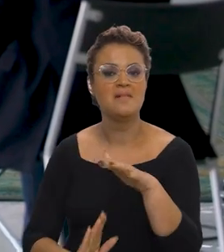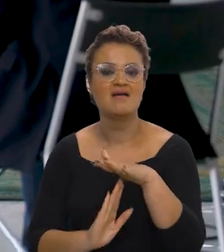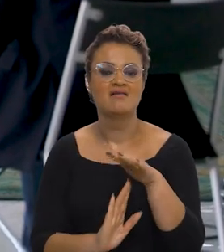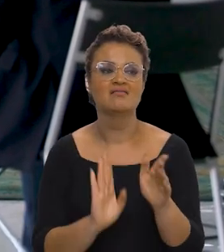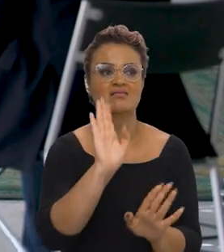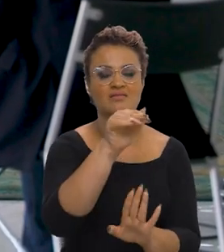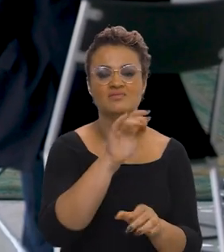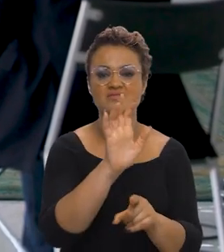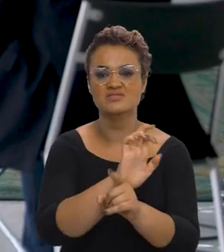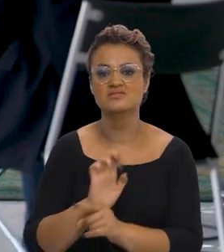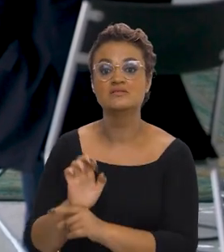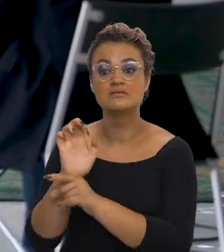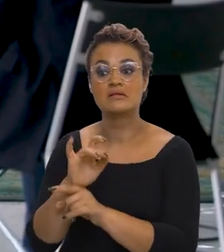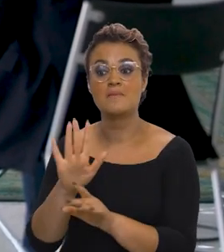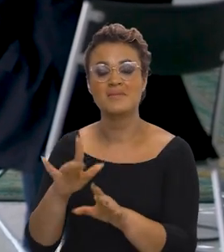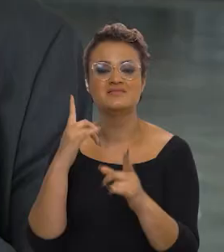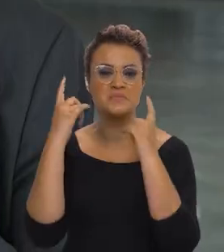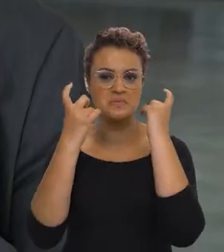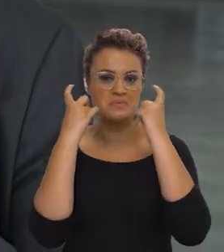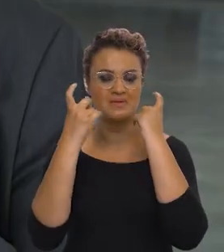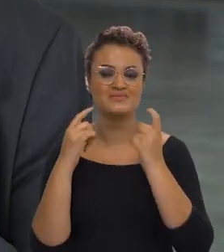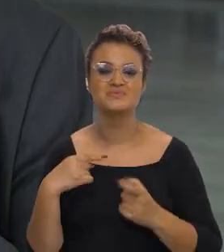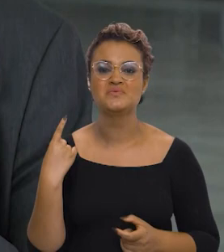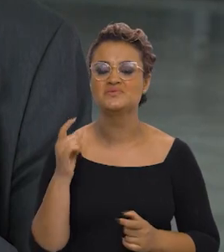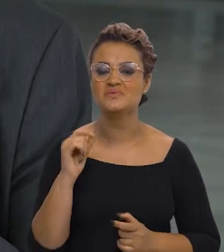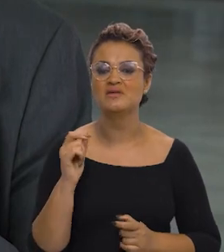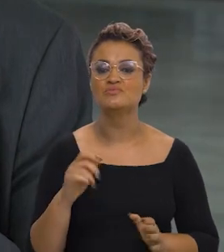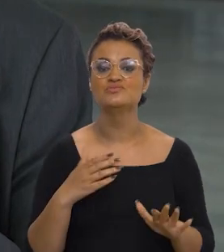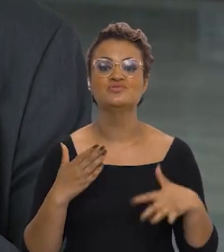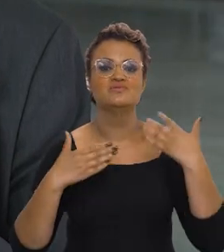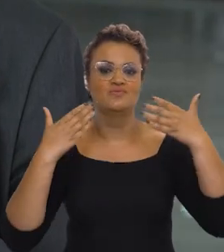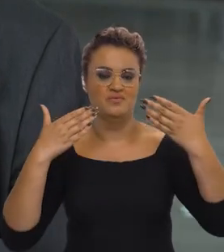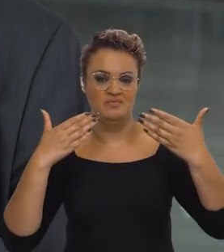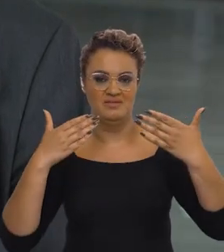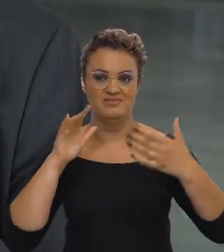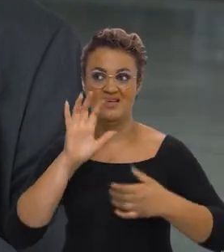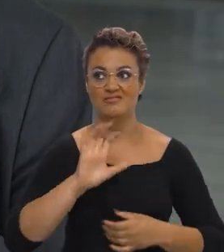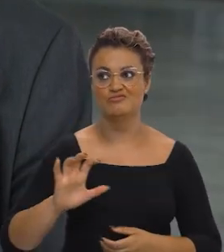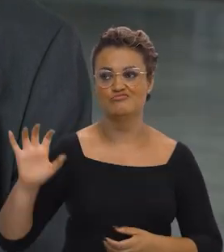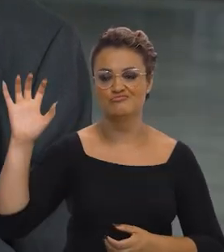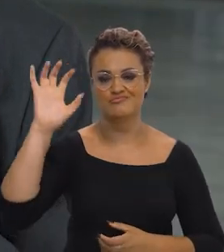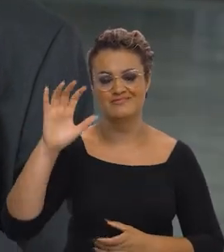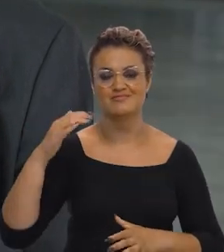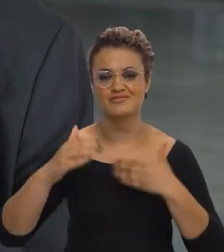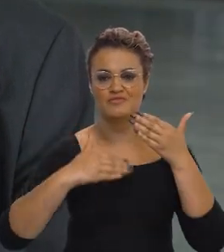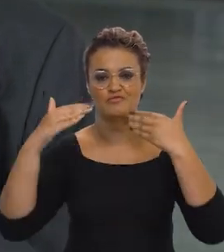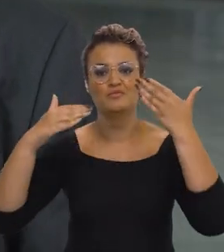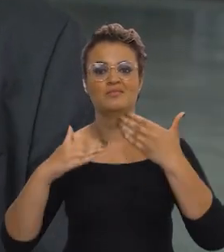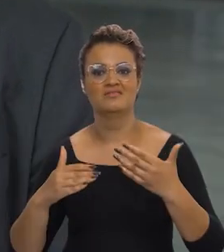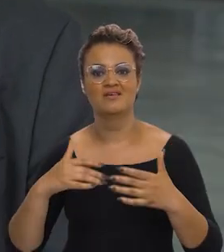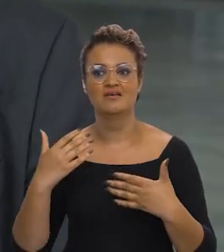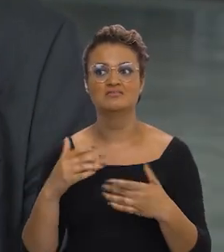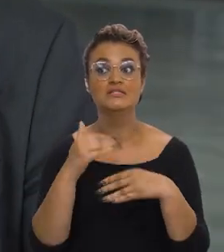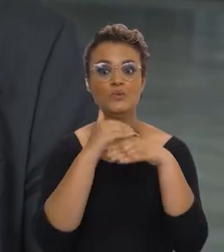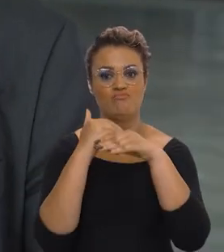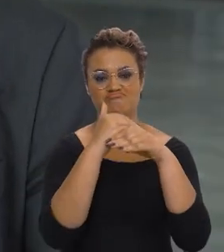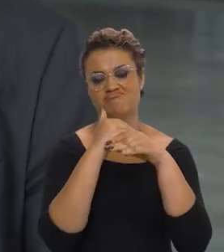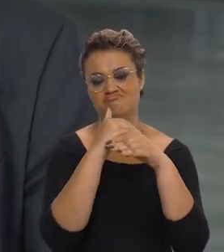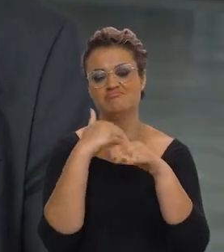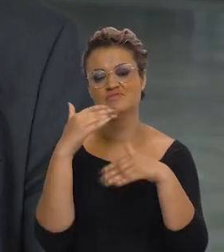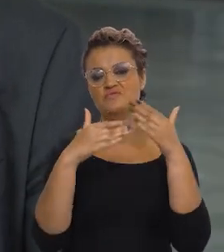parada em cada estado, mas uma preocupação muito grande com o desenvolvimento regional de forma mais